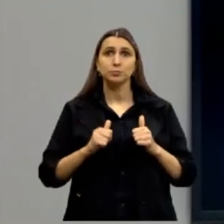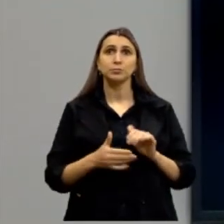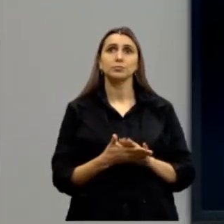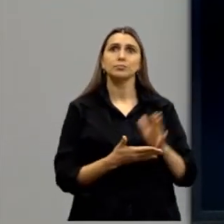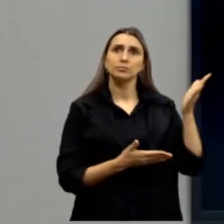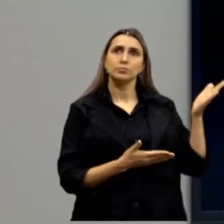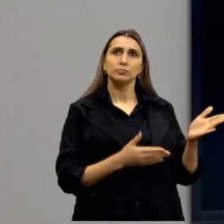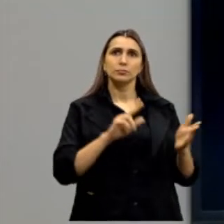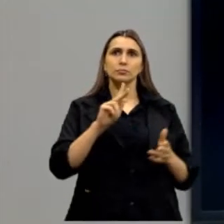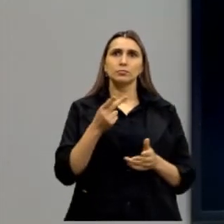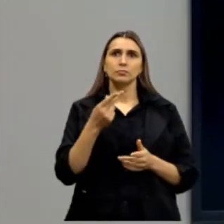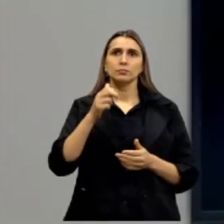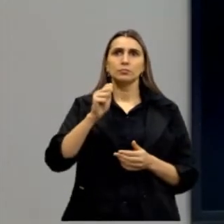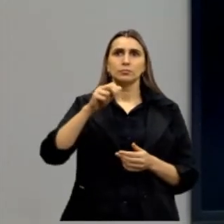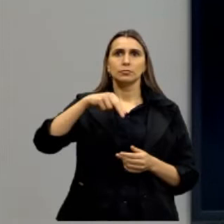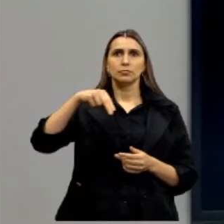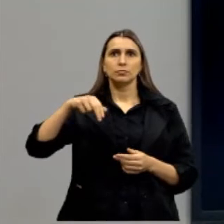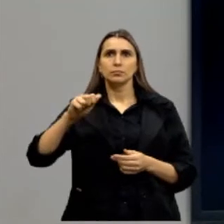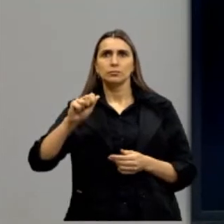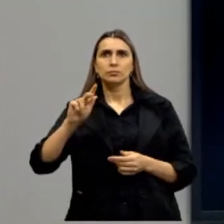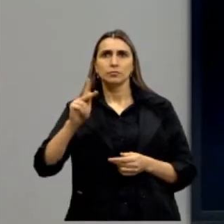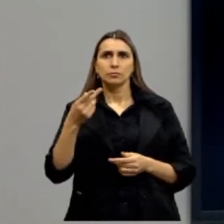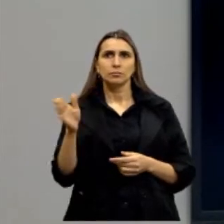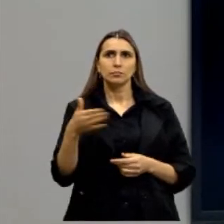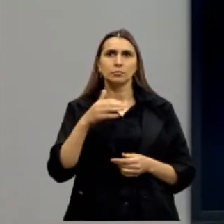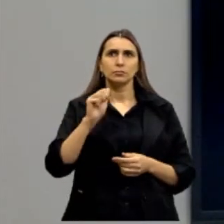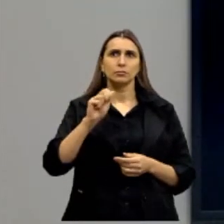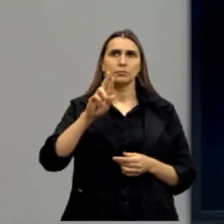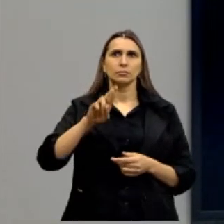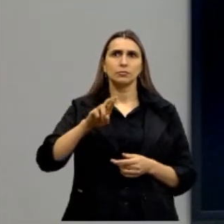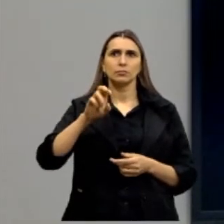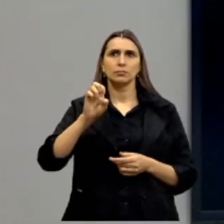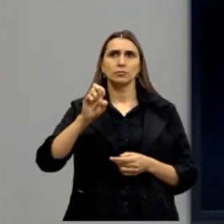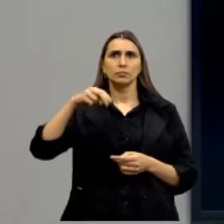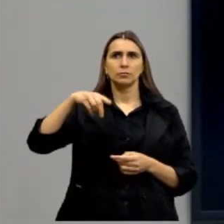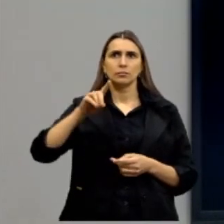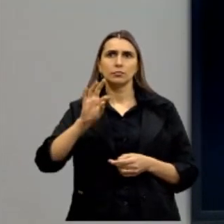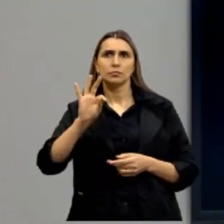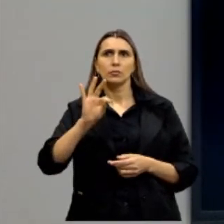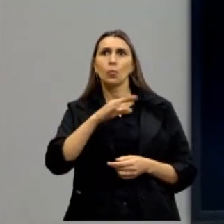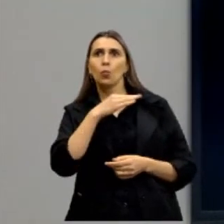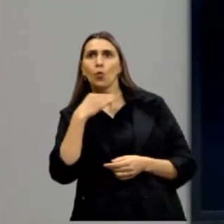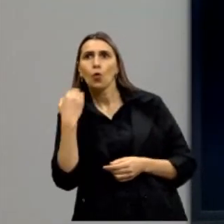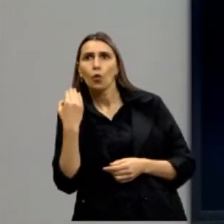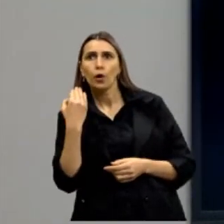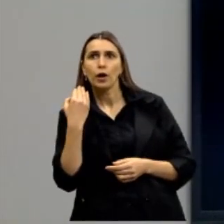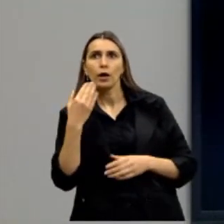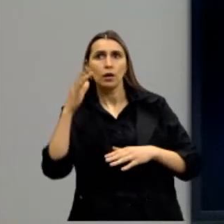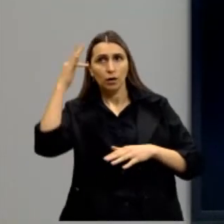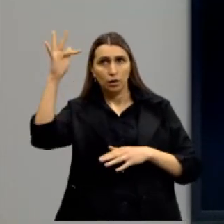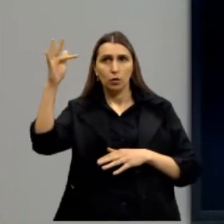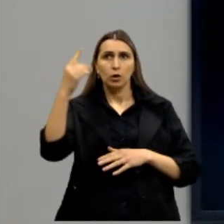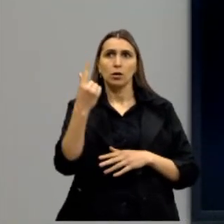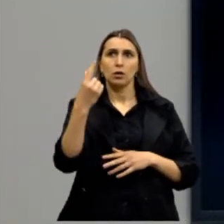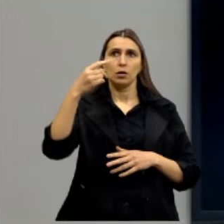Anna Arendt, essa filósofa contemporânea, morreu em 1975,